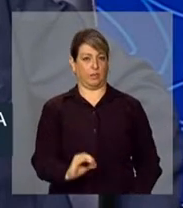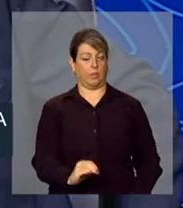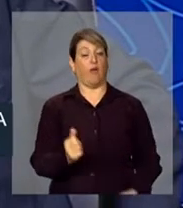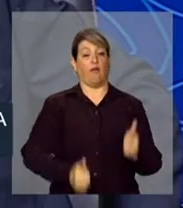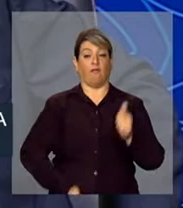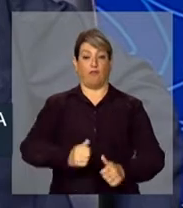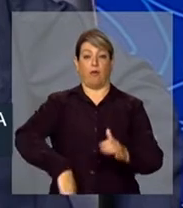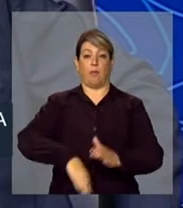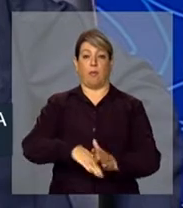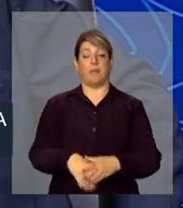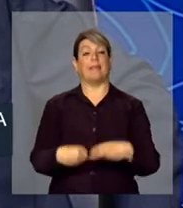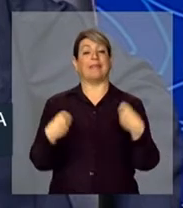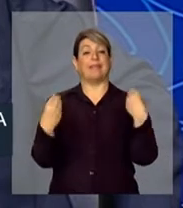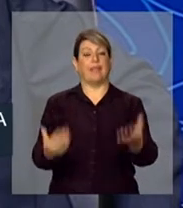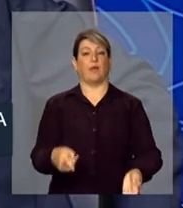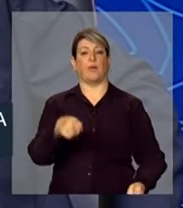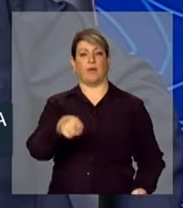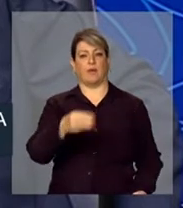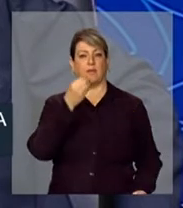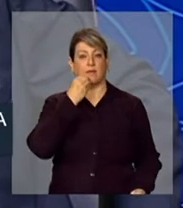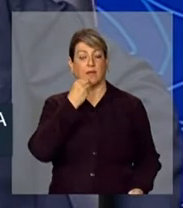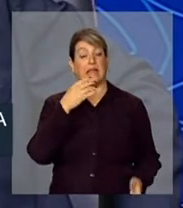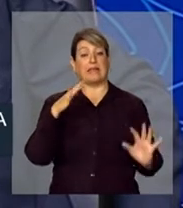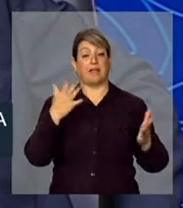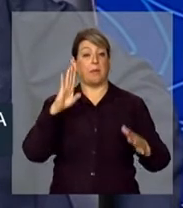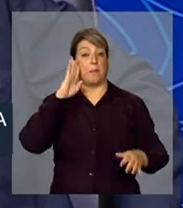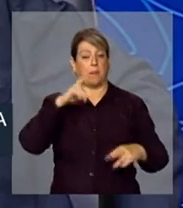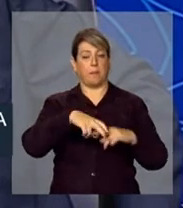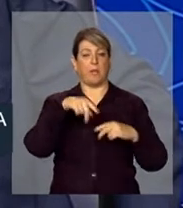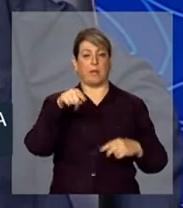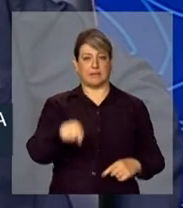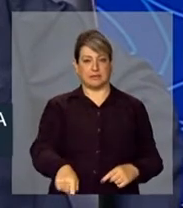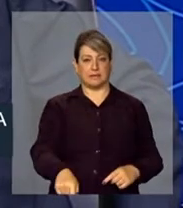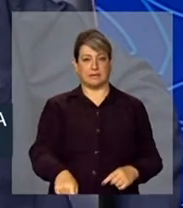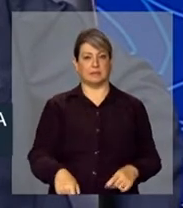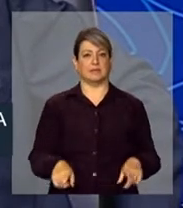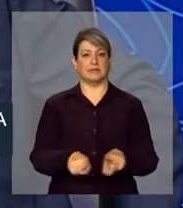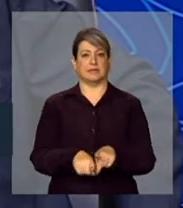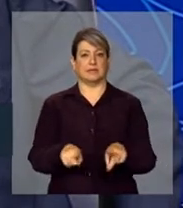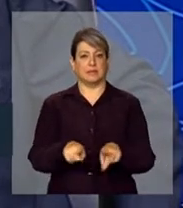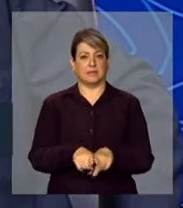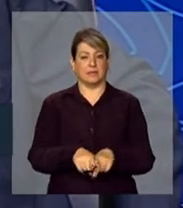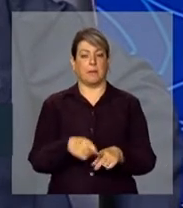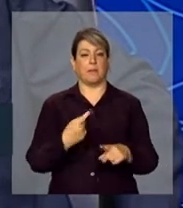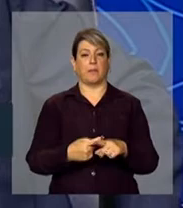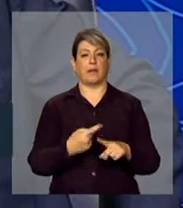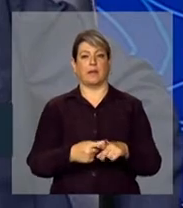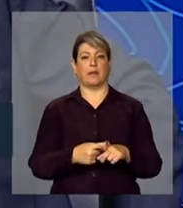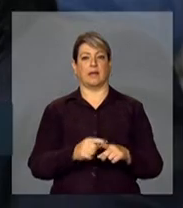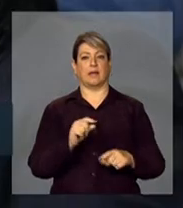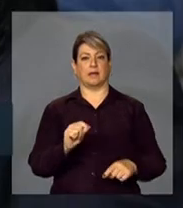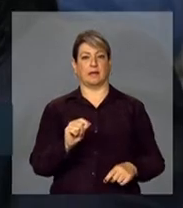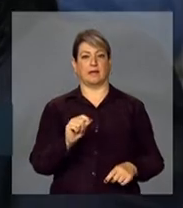alternativa. Talvez, principalmente por isso, além de ser esteticamente